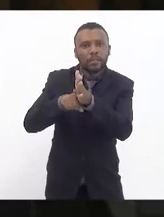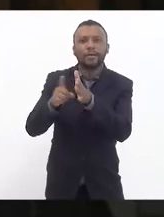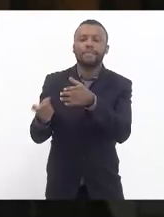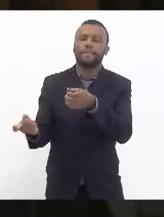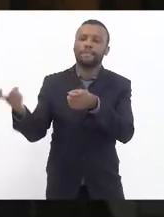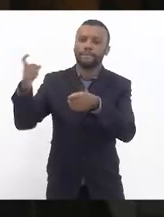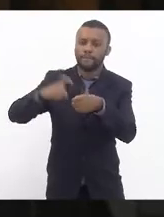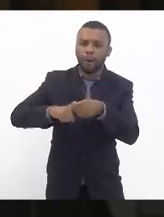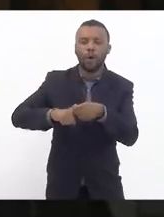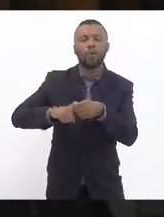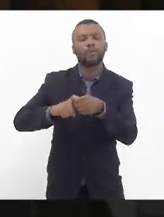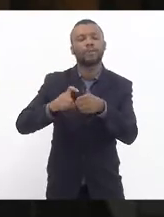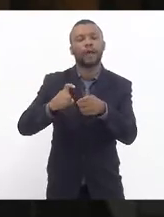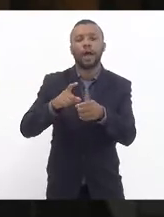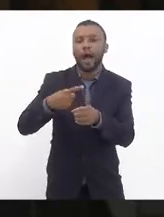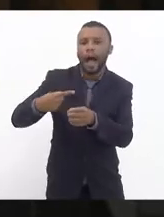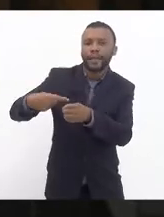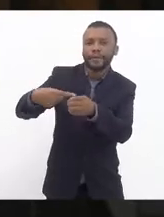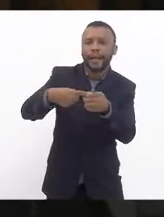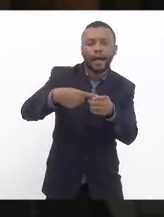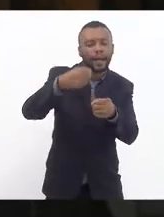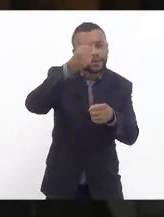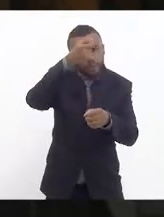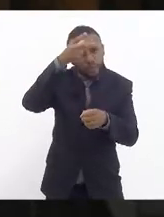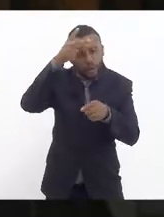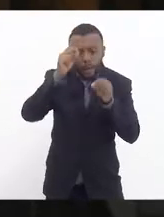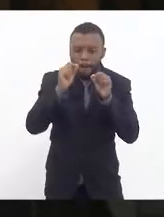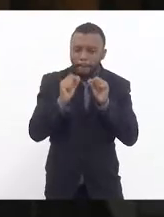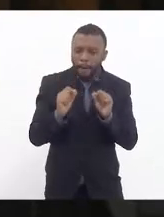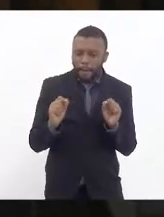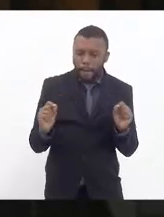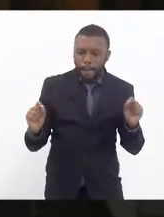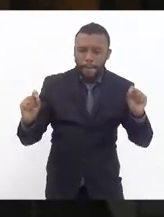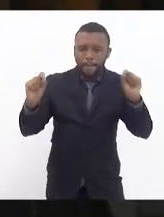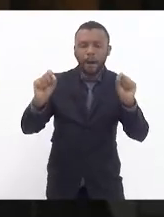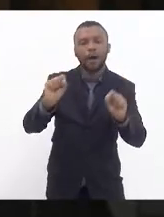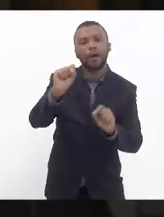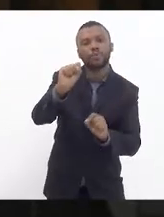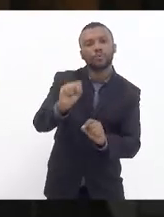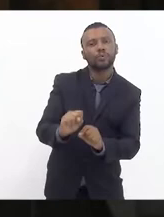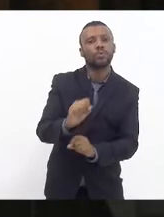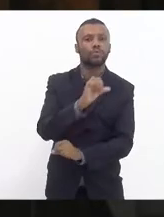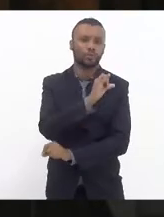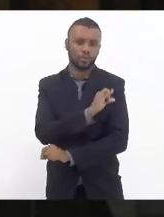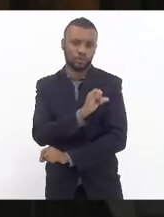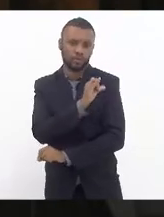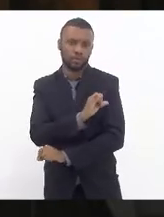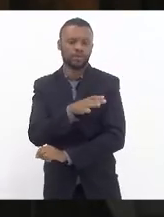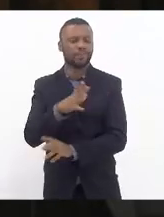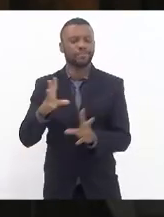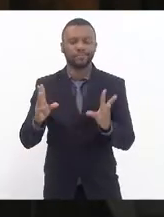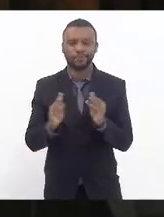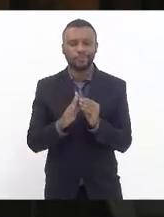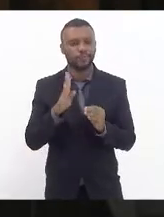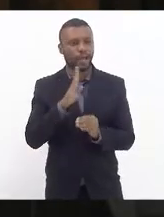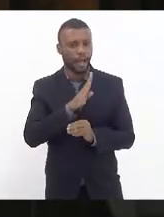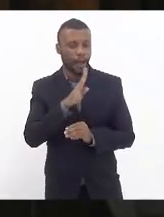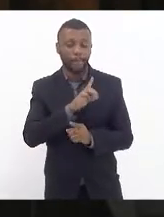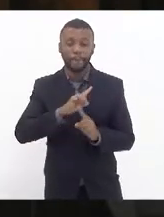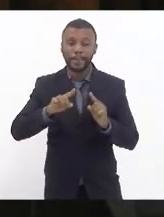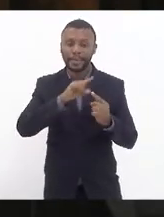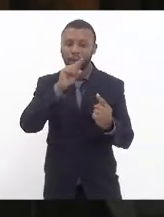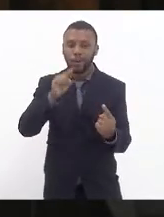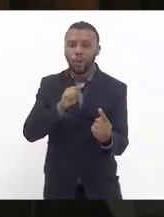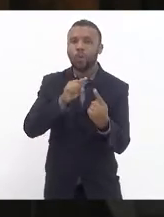as cidades dos municípios do sul-fluminense. Então, senhora presidente, a minha fala é rápida, mas ela é,